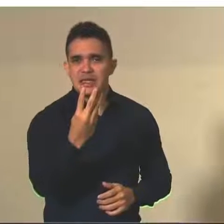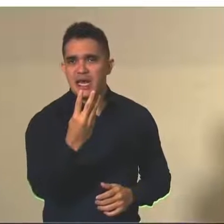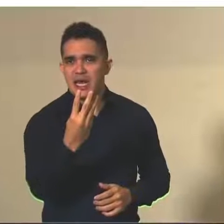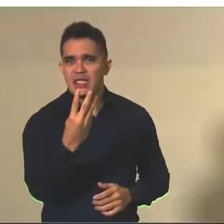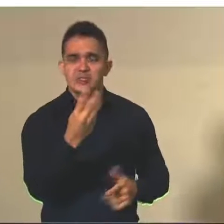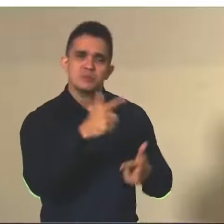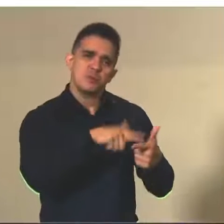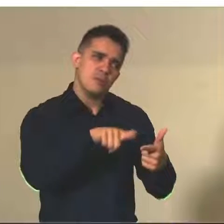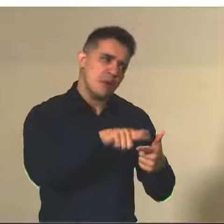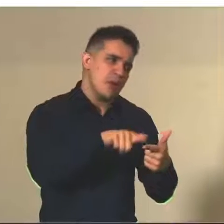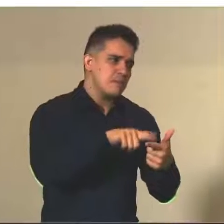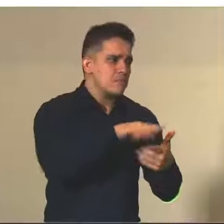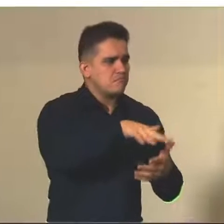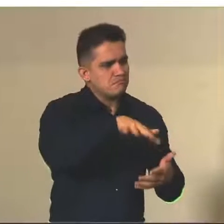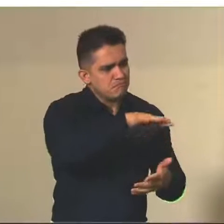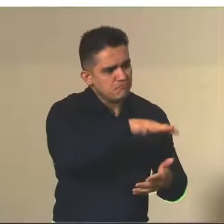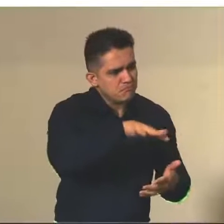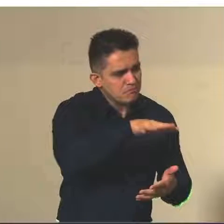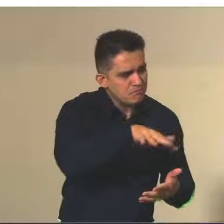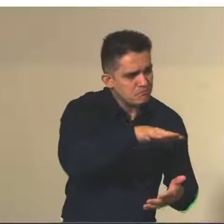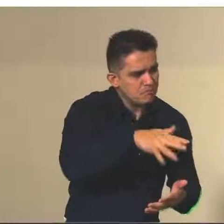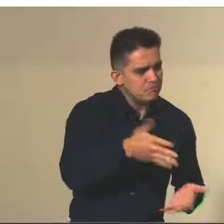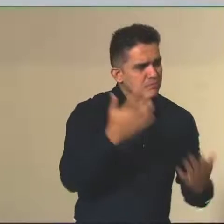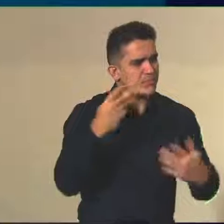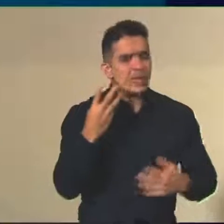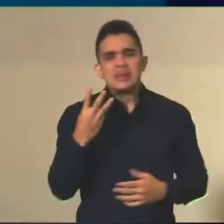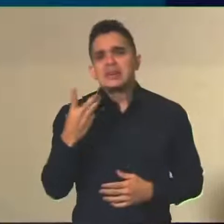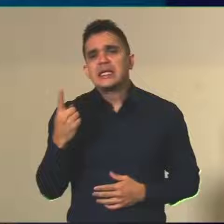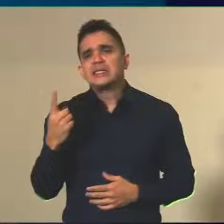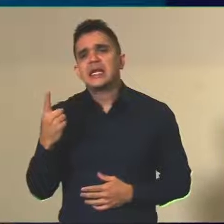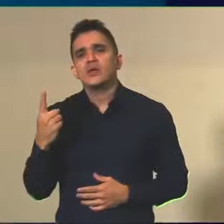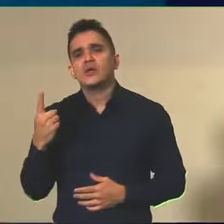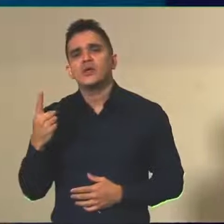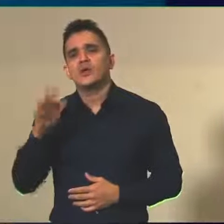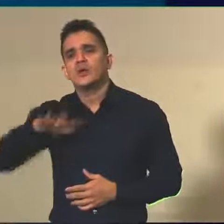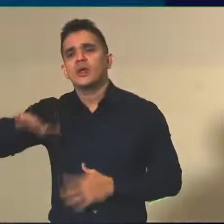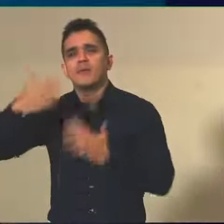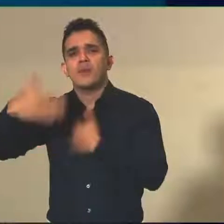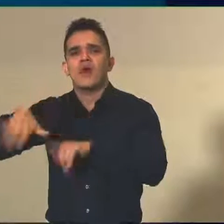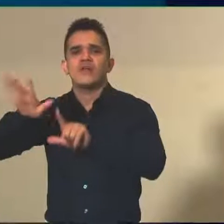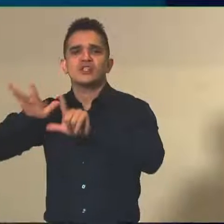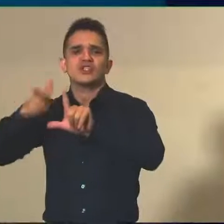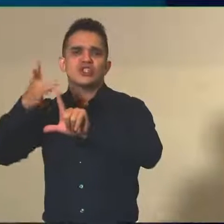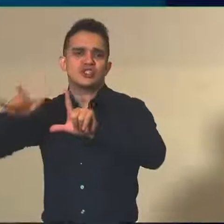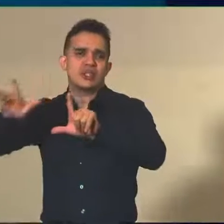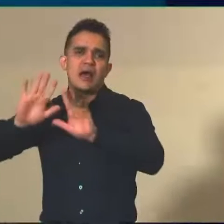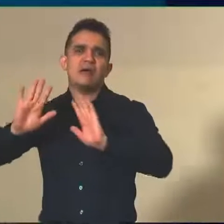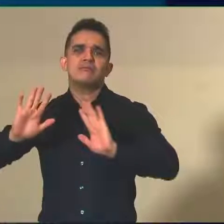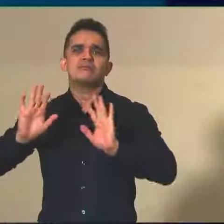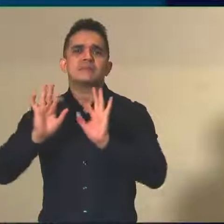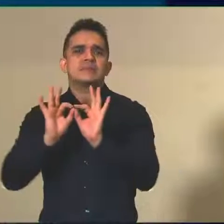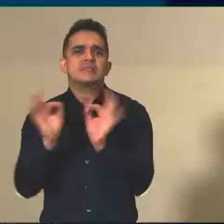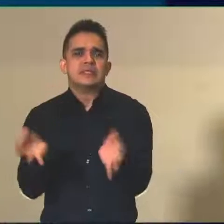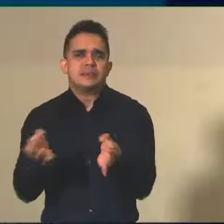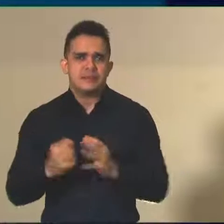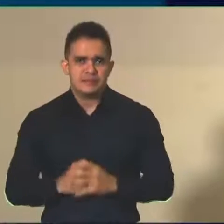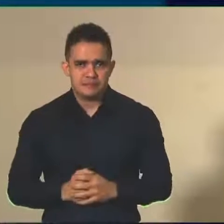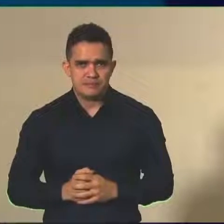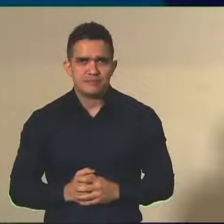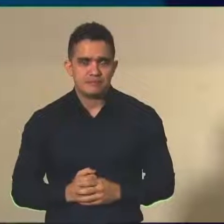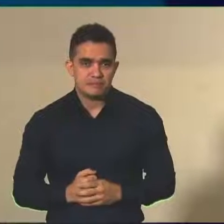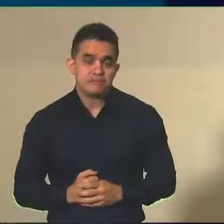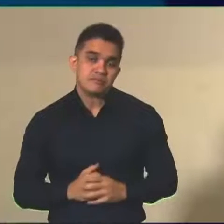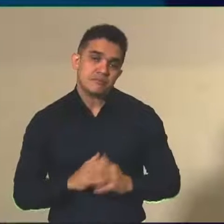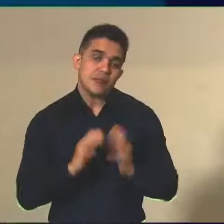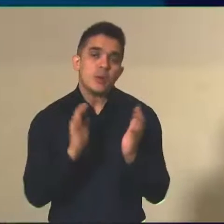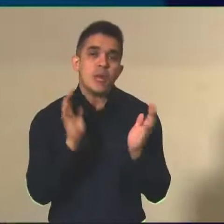31 no digital. Isso é também fruto de um trabalho prévio que é feito aqui pelo Inep, então, a equipe do